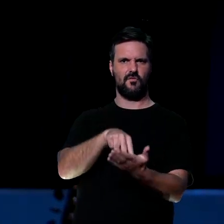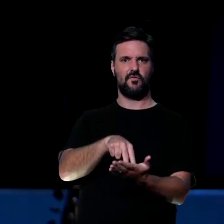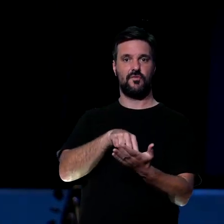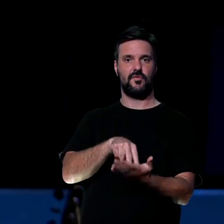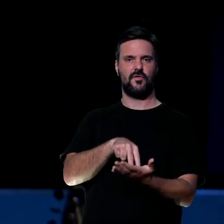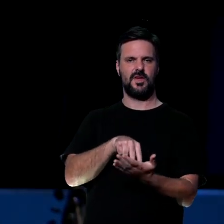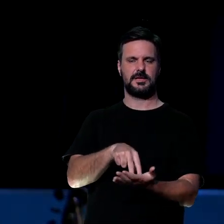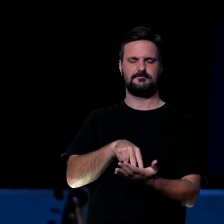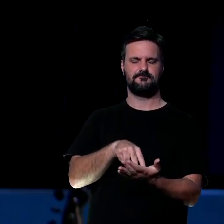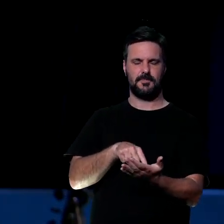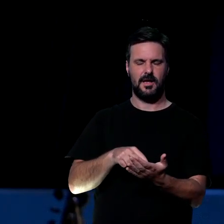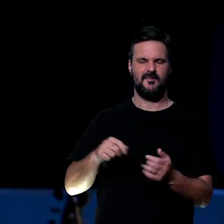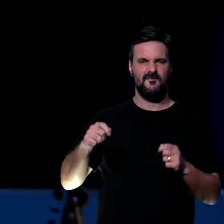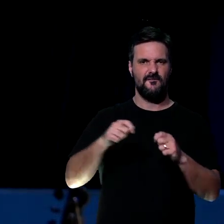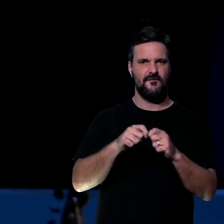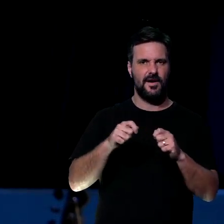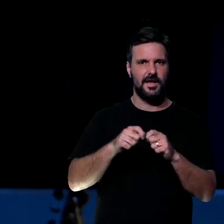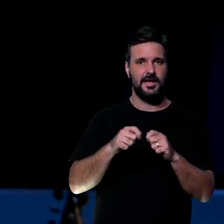prática aquilo que você está aprendendo,